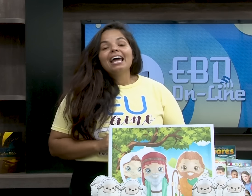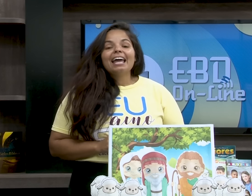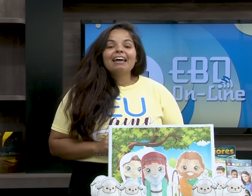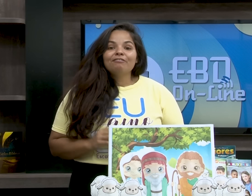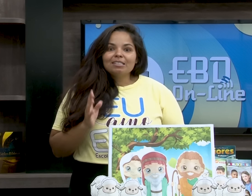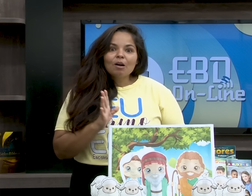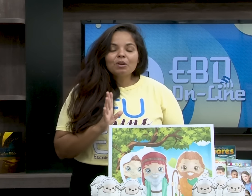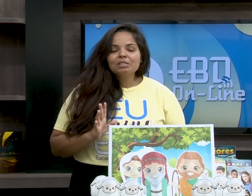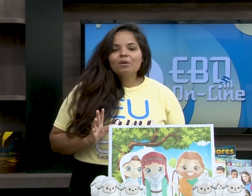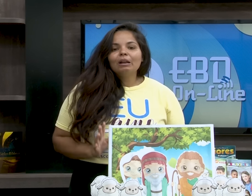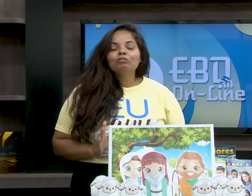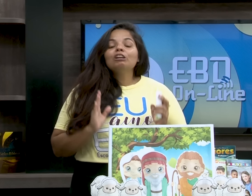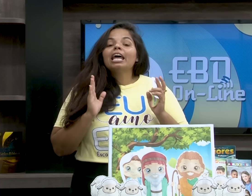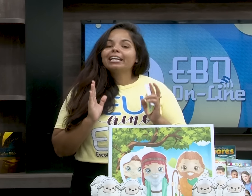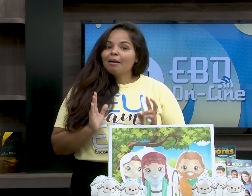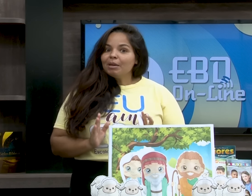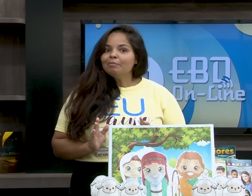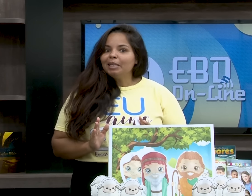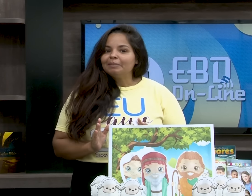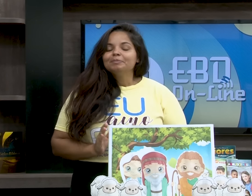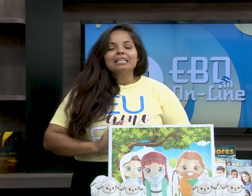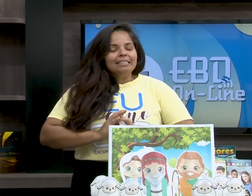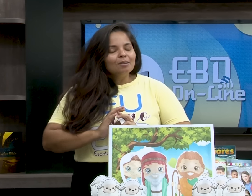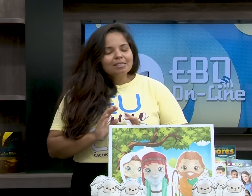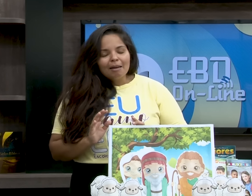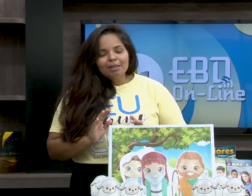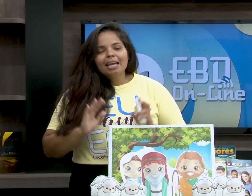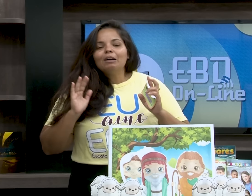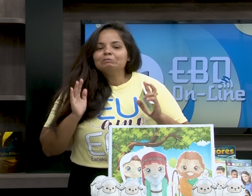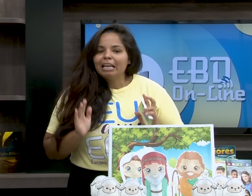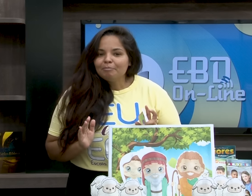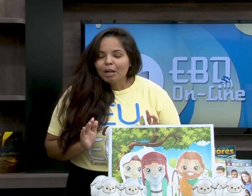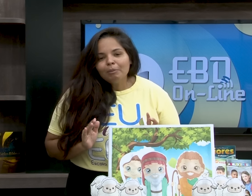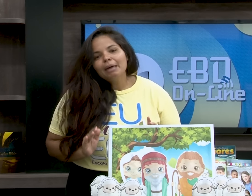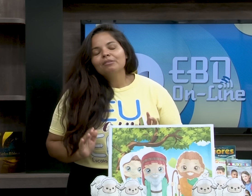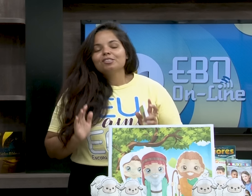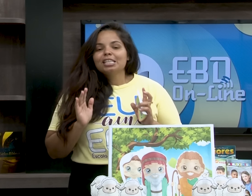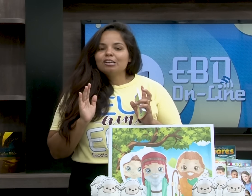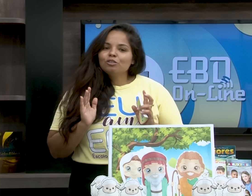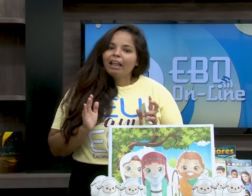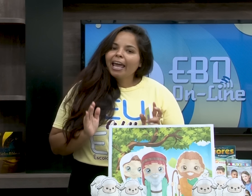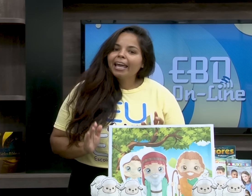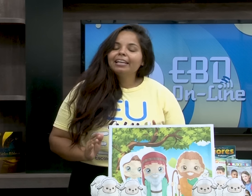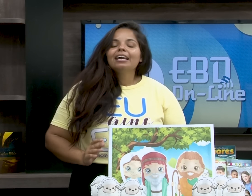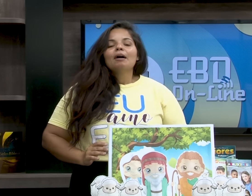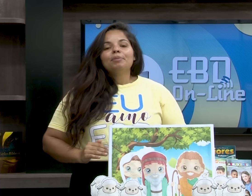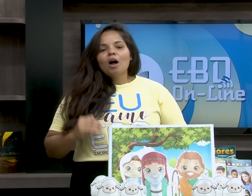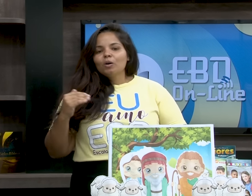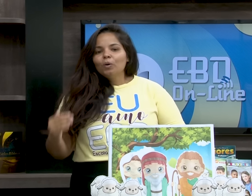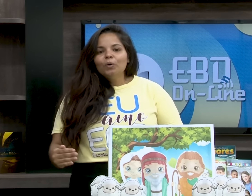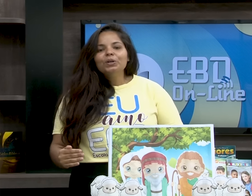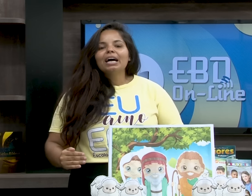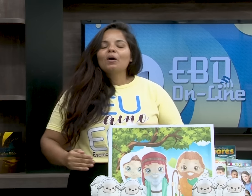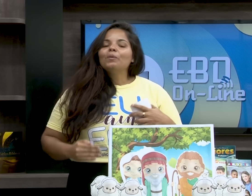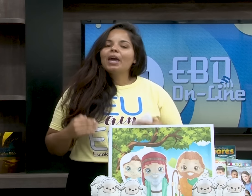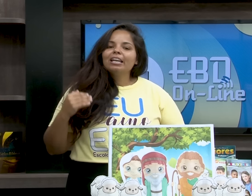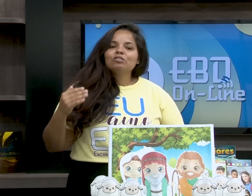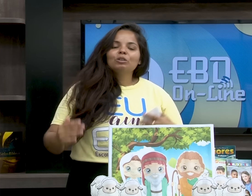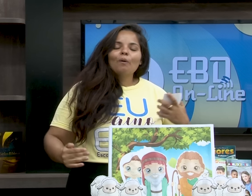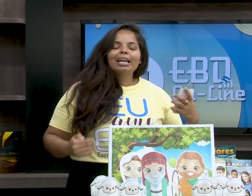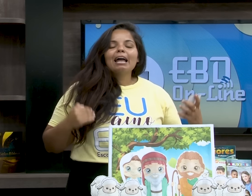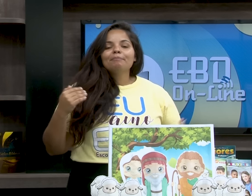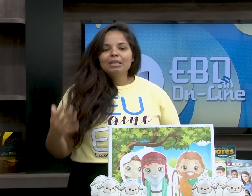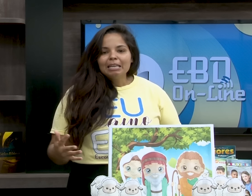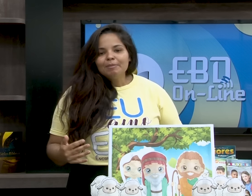faça com que seu aluno leia na Bíblia. Não sabe ler? Não tem problema. Você ajuda ele, procura com